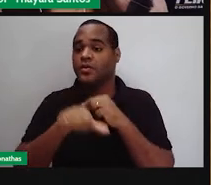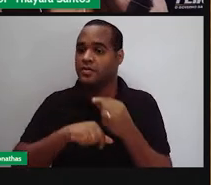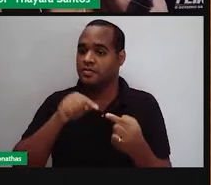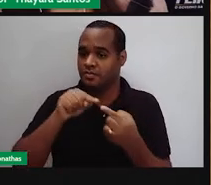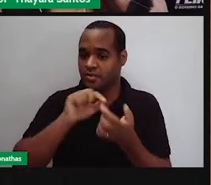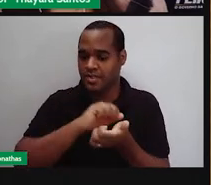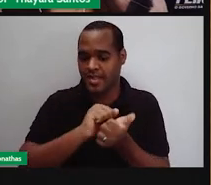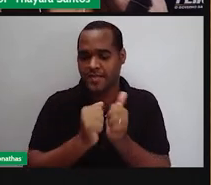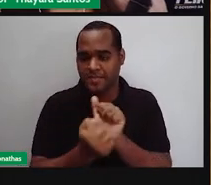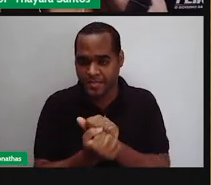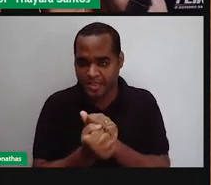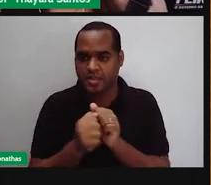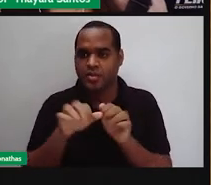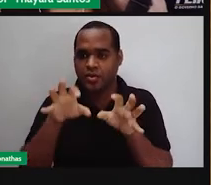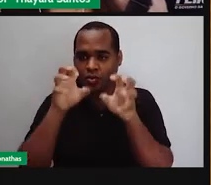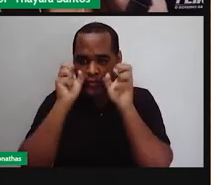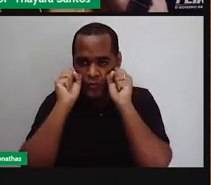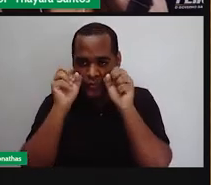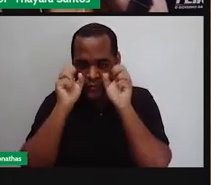Adaptação ao escuro